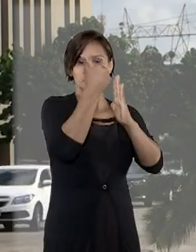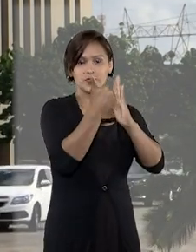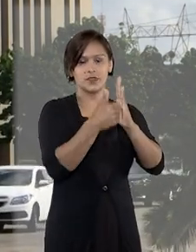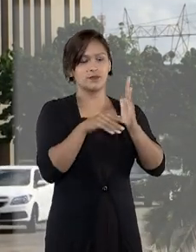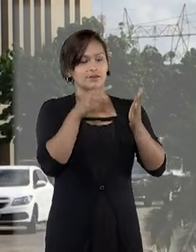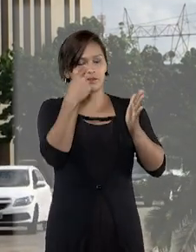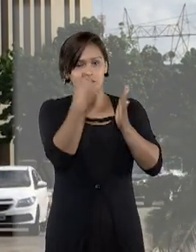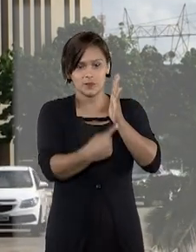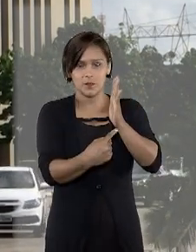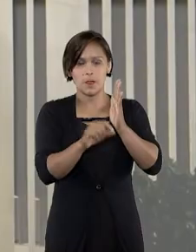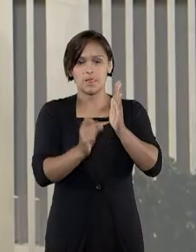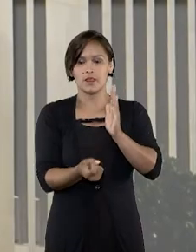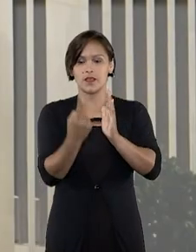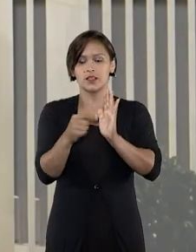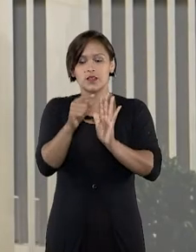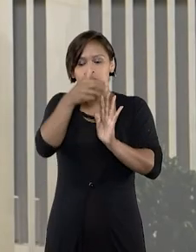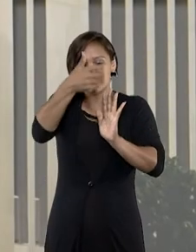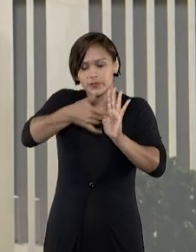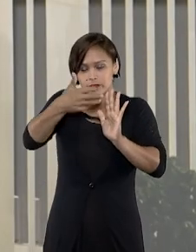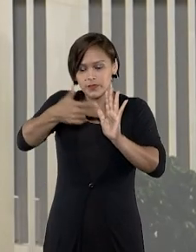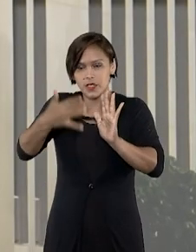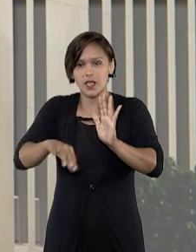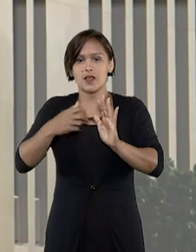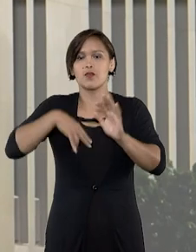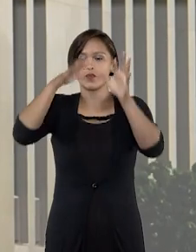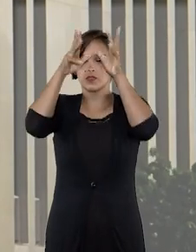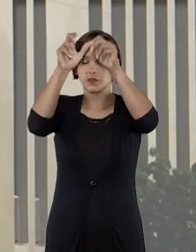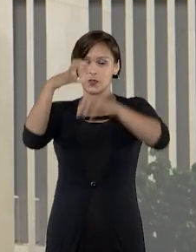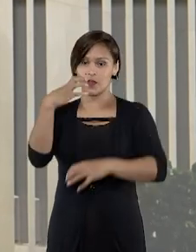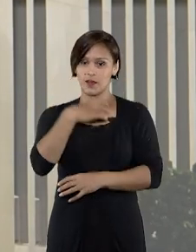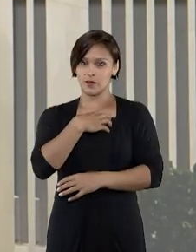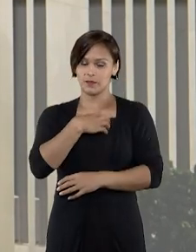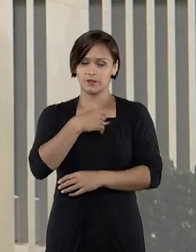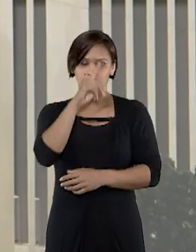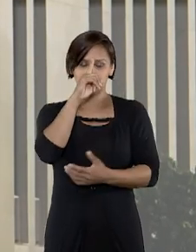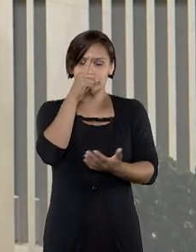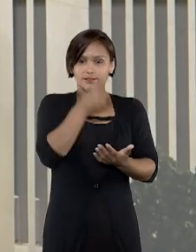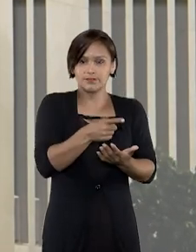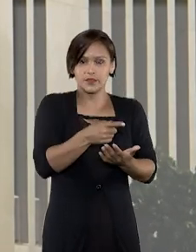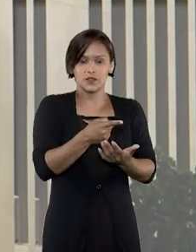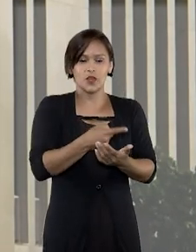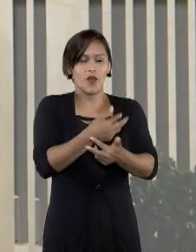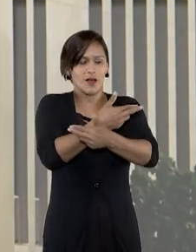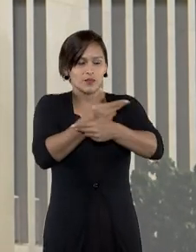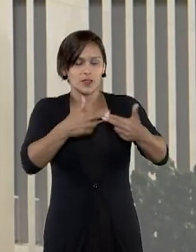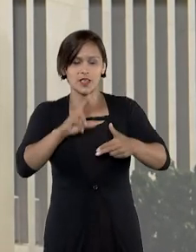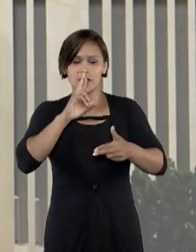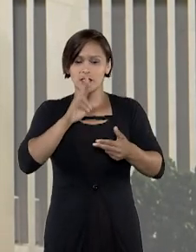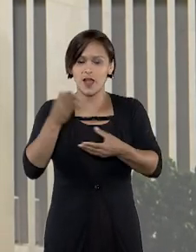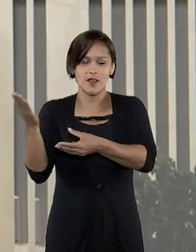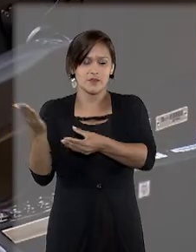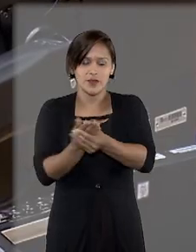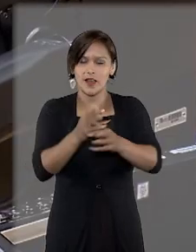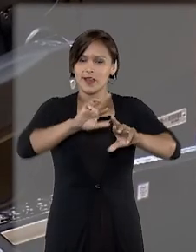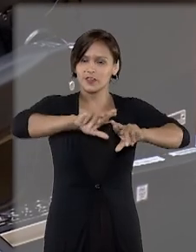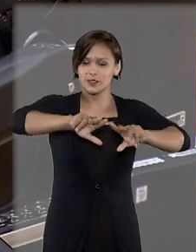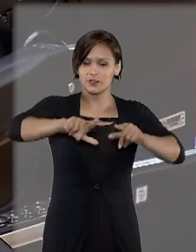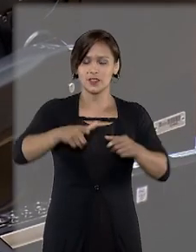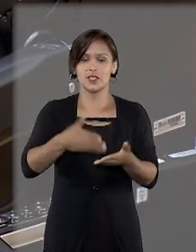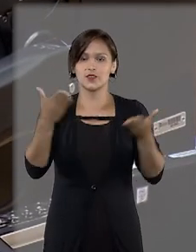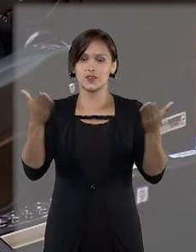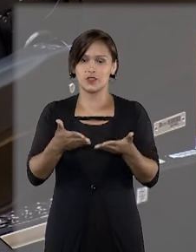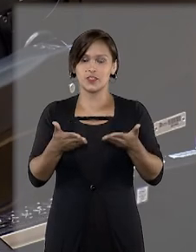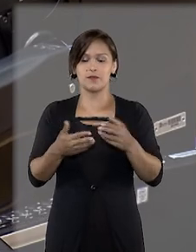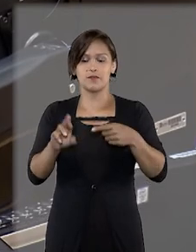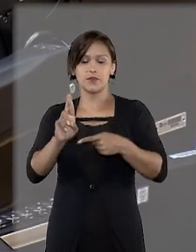negado. Entre outros fundamentos, o Tribunal de Justiça da Bahia apontou que o réu responde a diversas ações penais. O relator